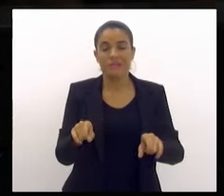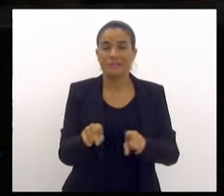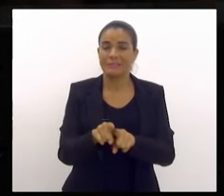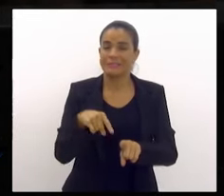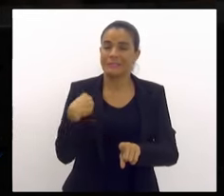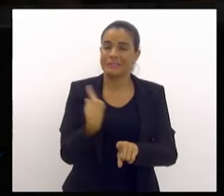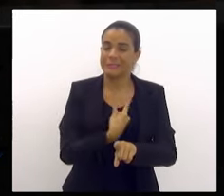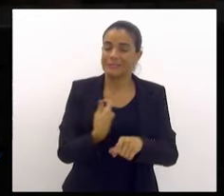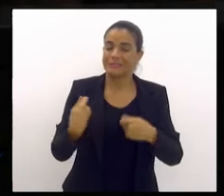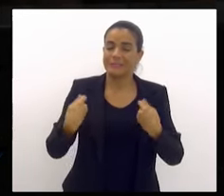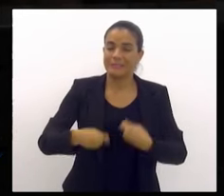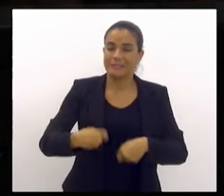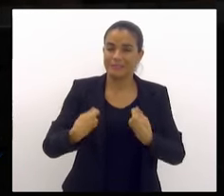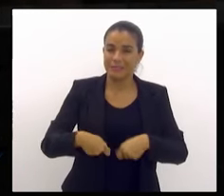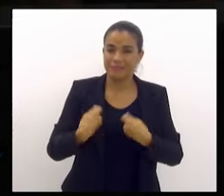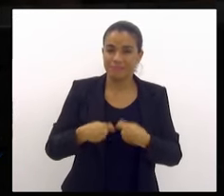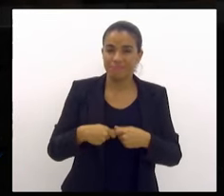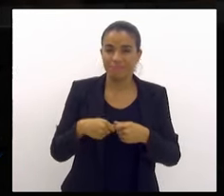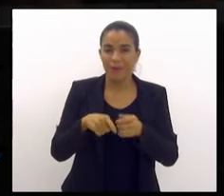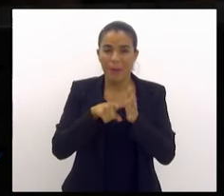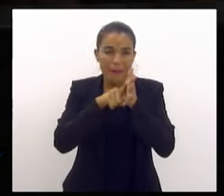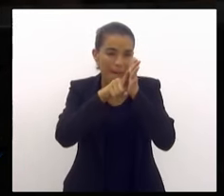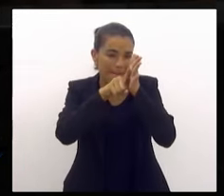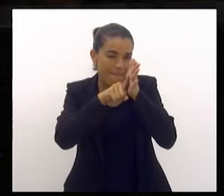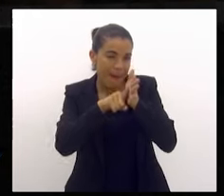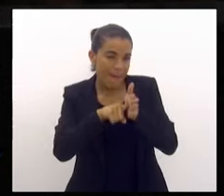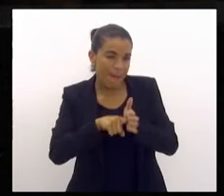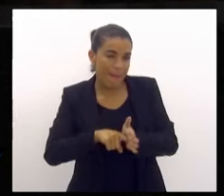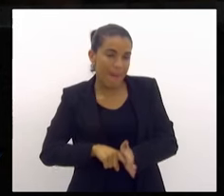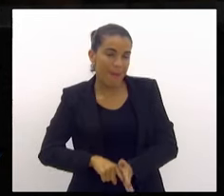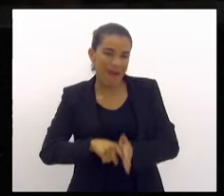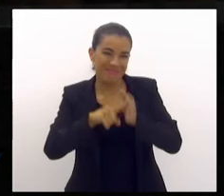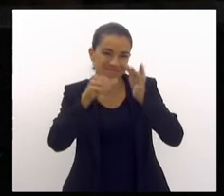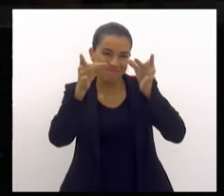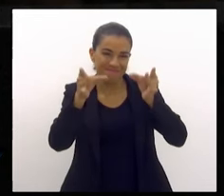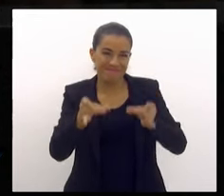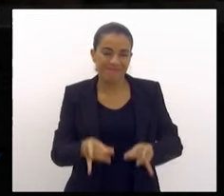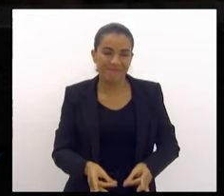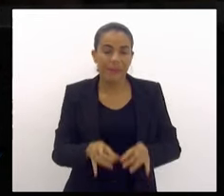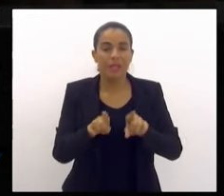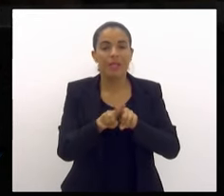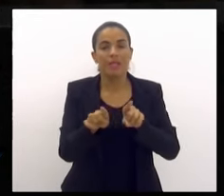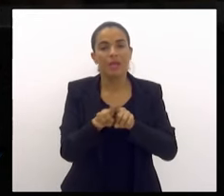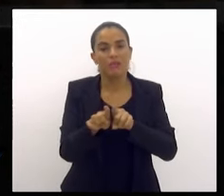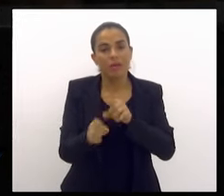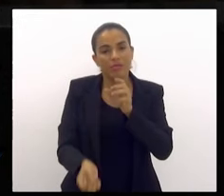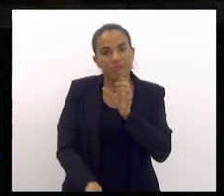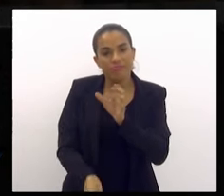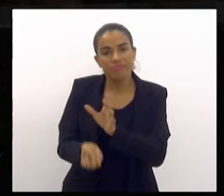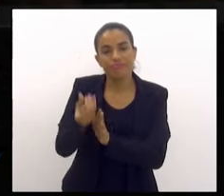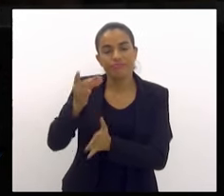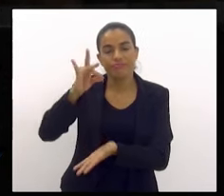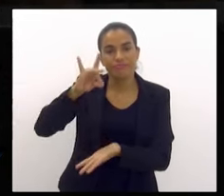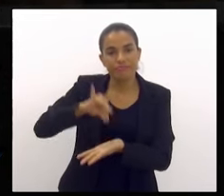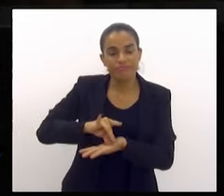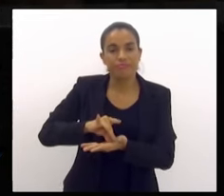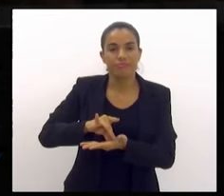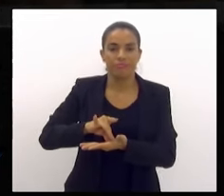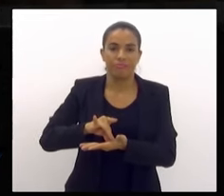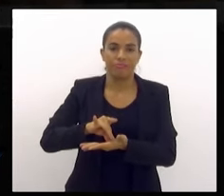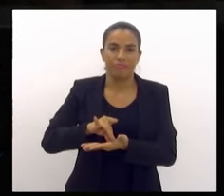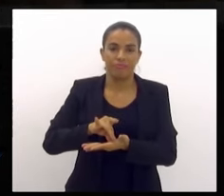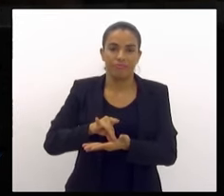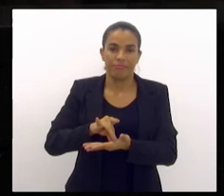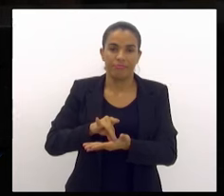precisamos fazer uma análise mais profunda e estabelecer de fato, cobrar muito